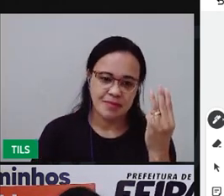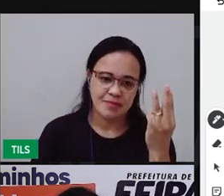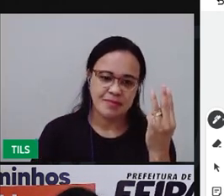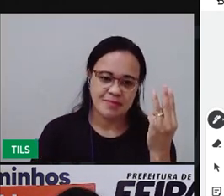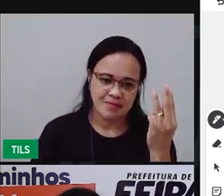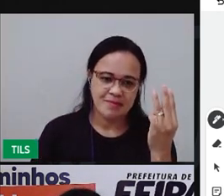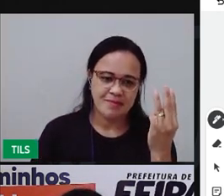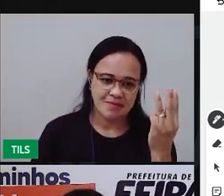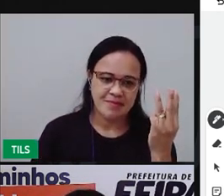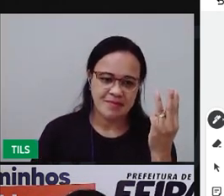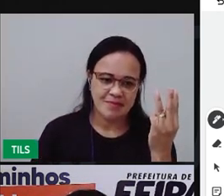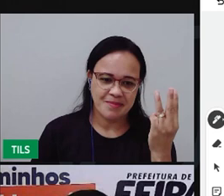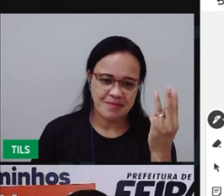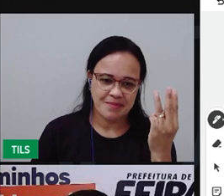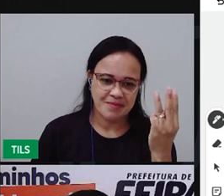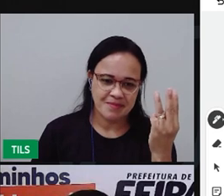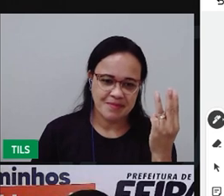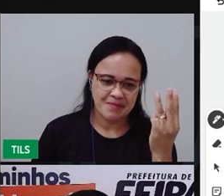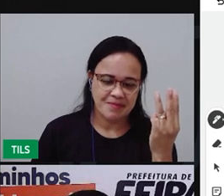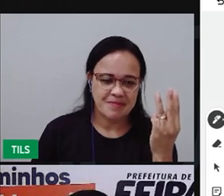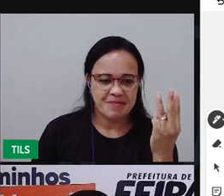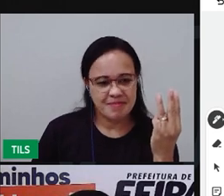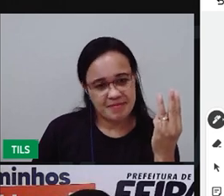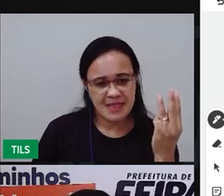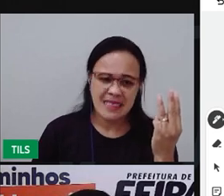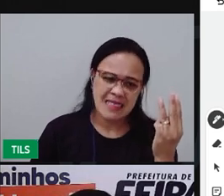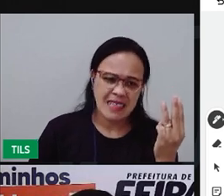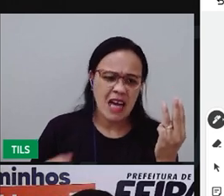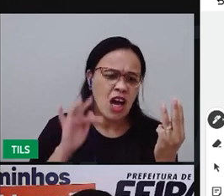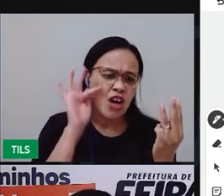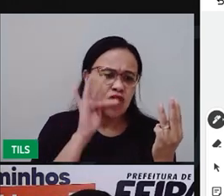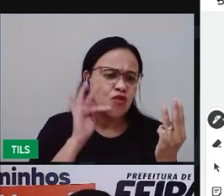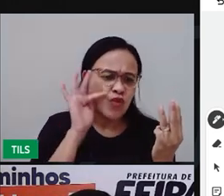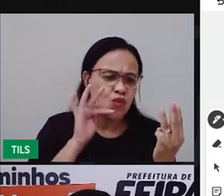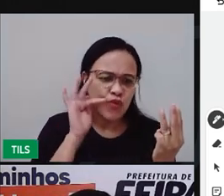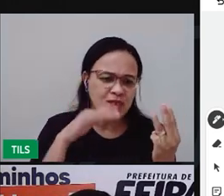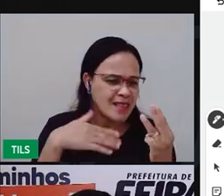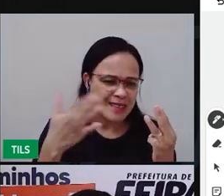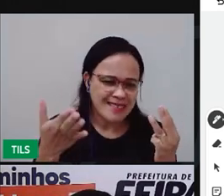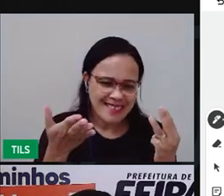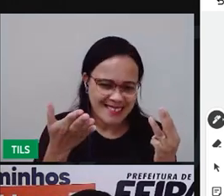Então, aqui eu tenho três jambos. E aqui eu tenho dois.